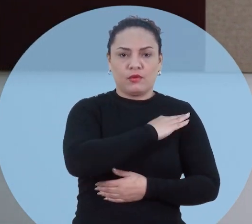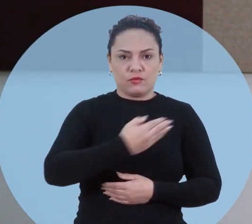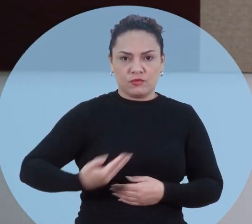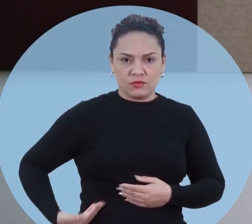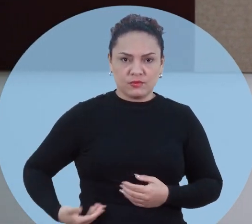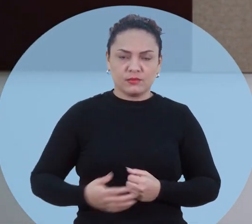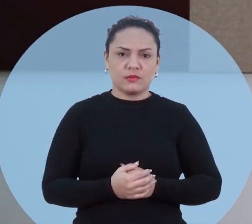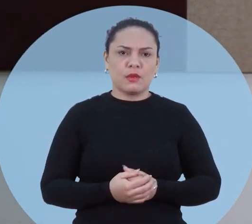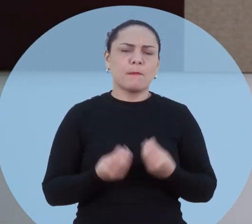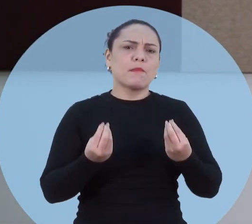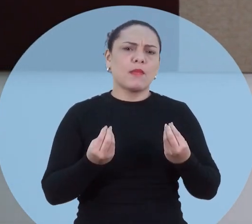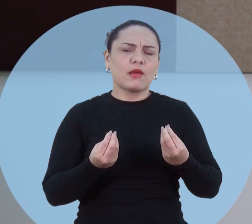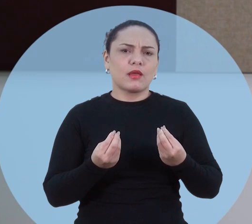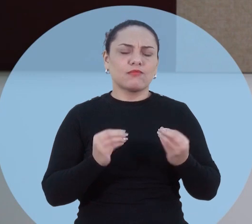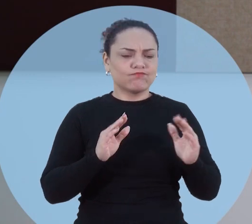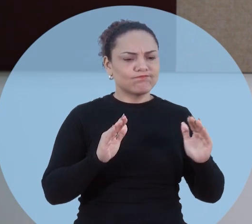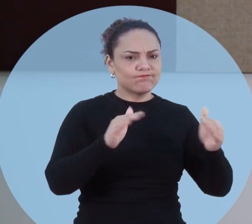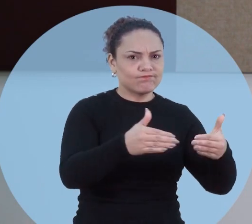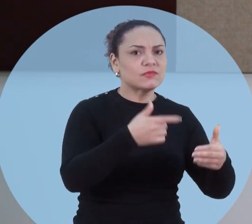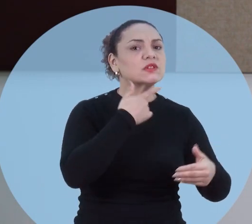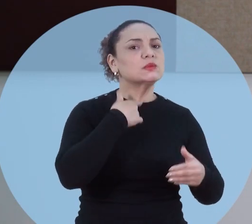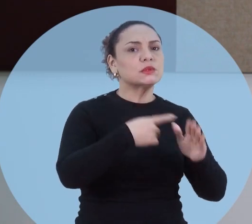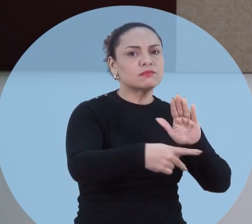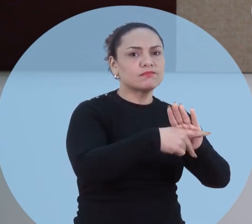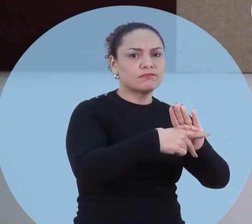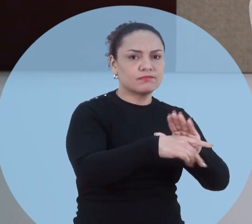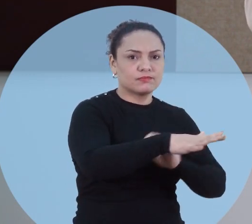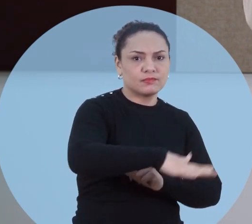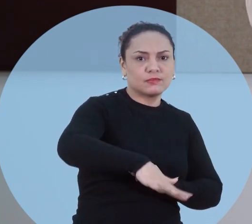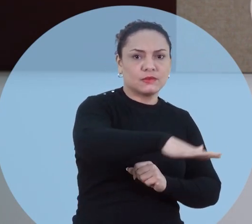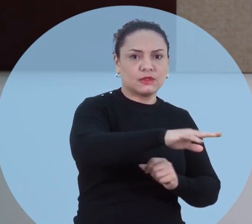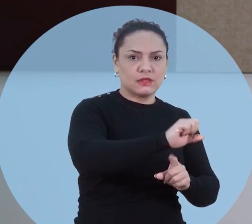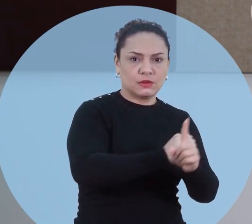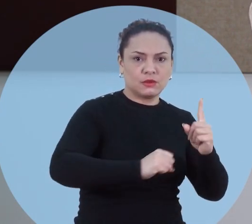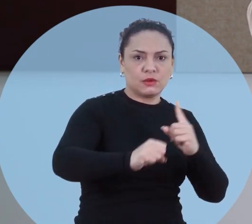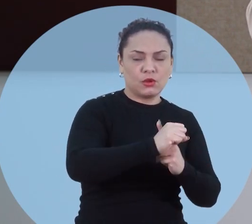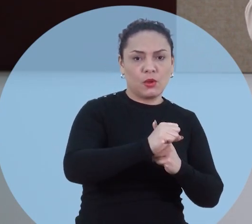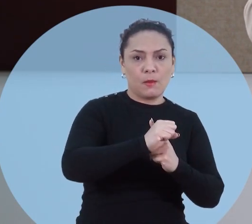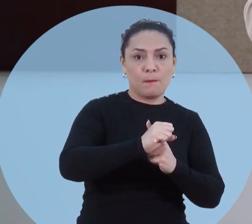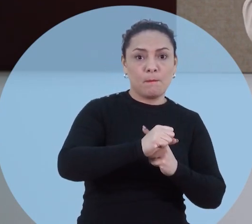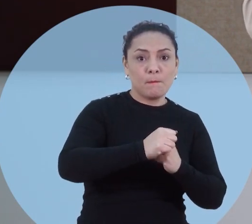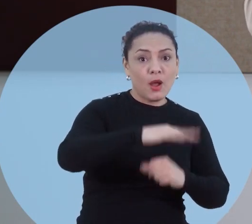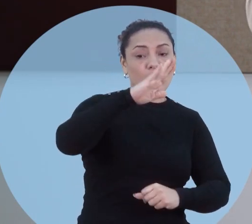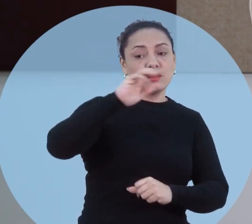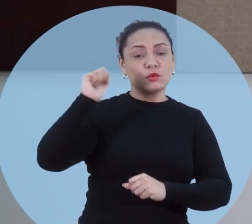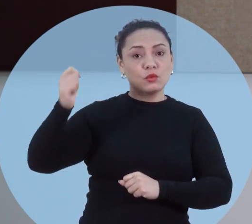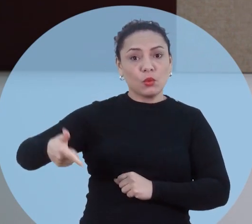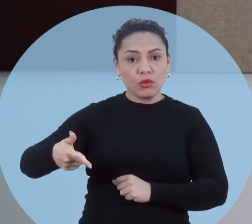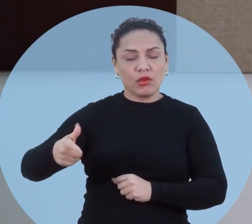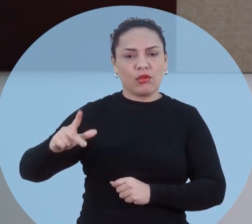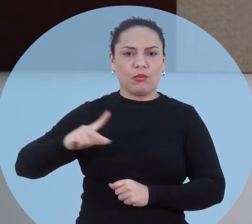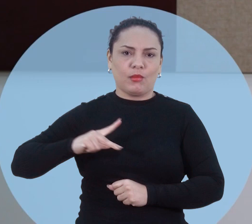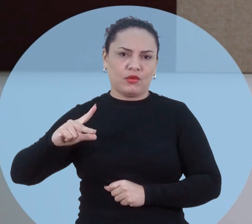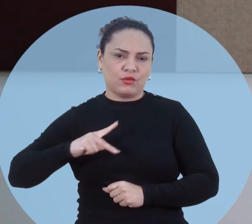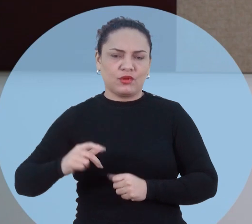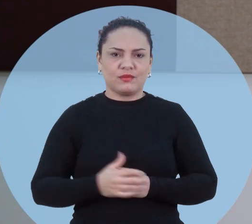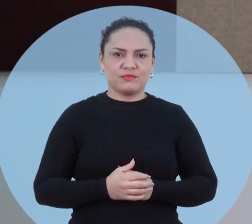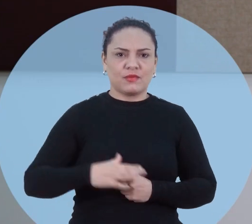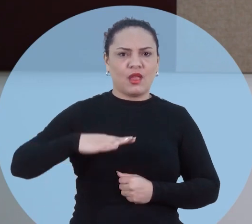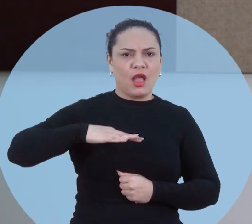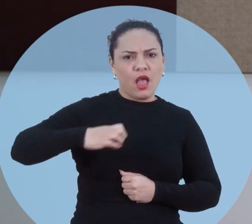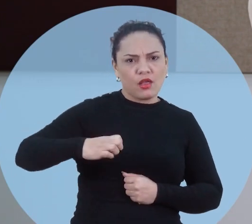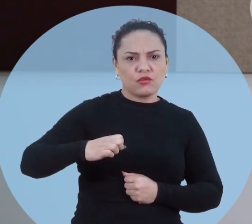público, em razão do próprio interesse público, que deve sempre prevalecer aos interesses pessoais e